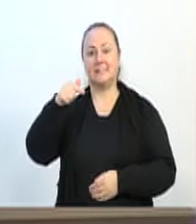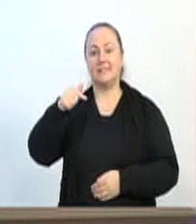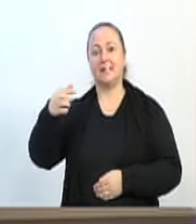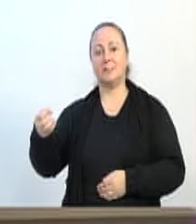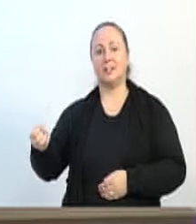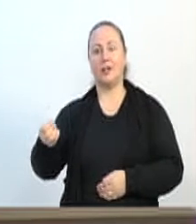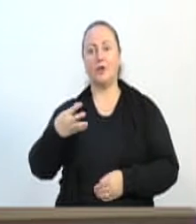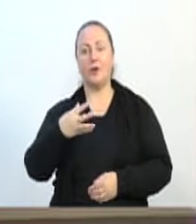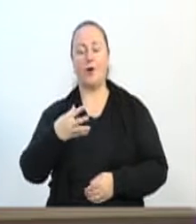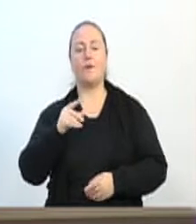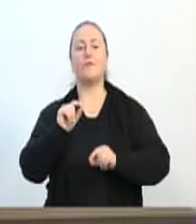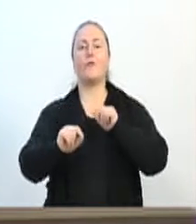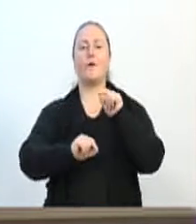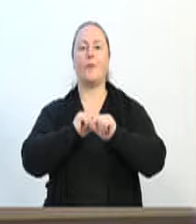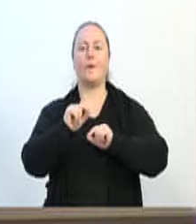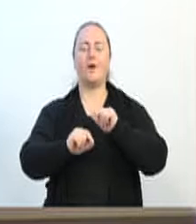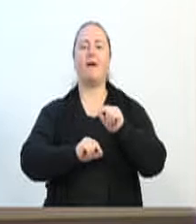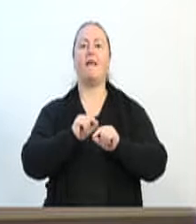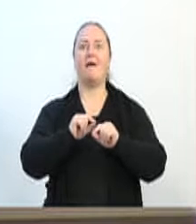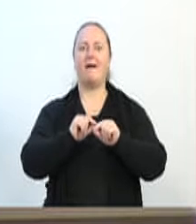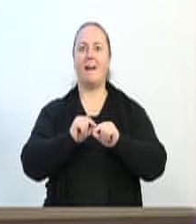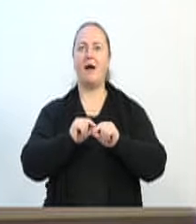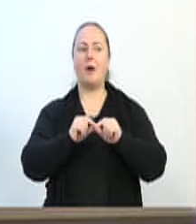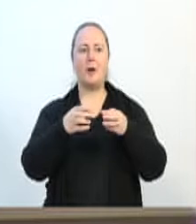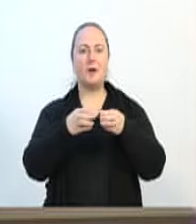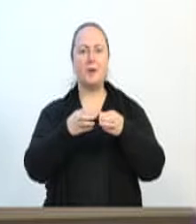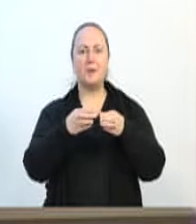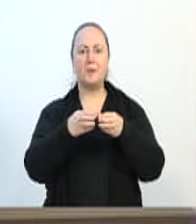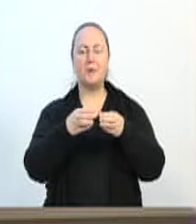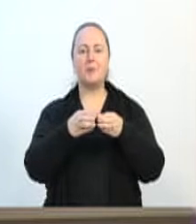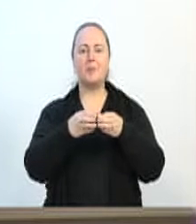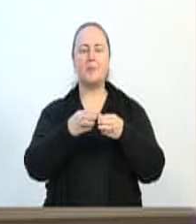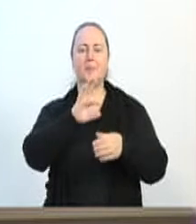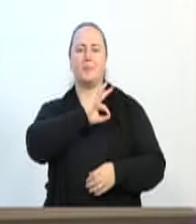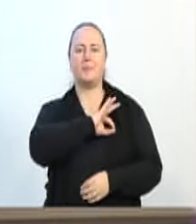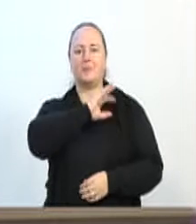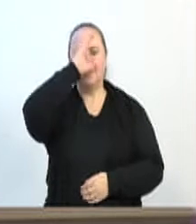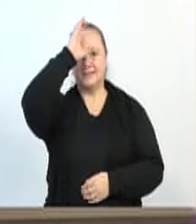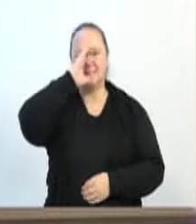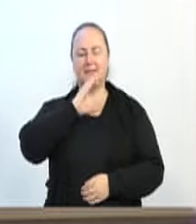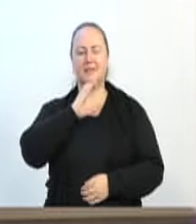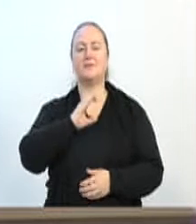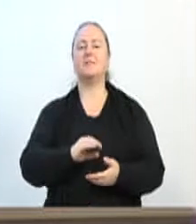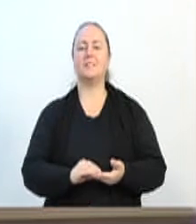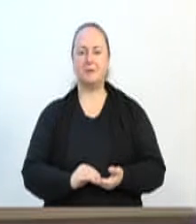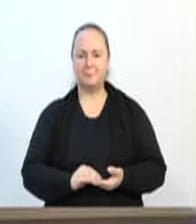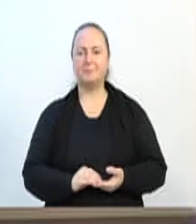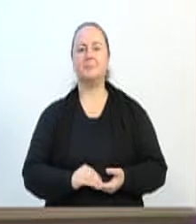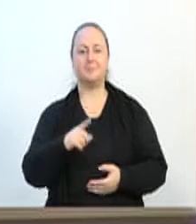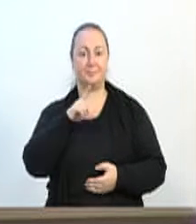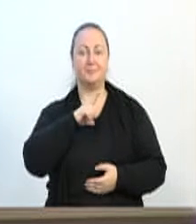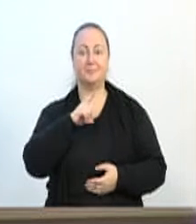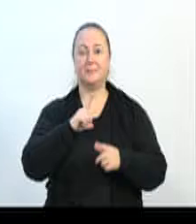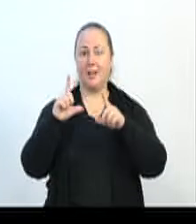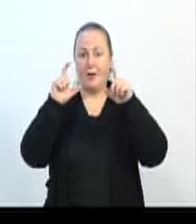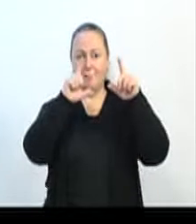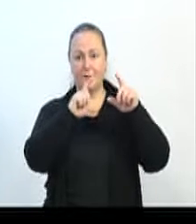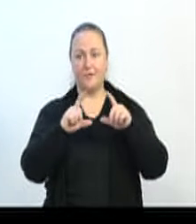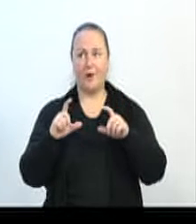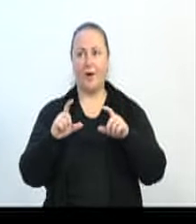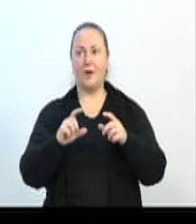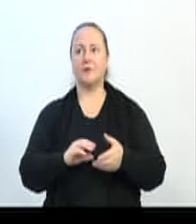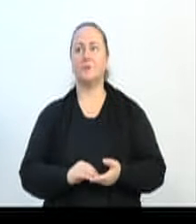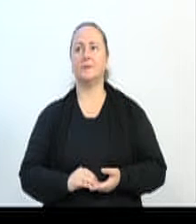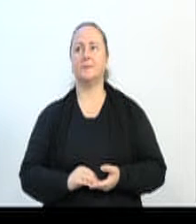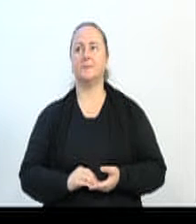equipar a frota da Polícia Civil Regional de Blumenau. Nós temos fotos aí, Ari? Não sei se nós